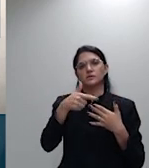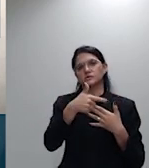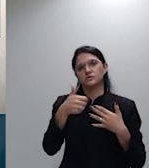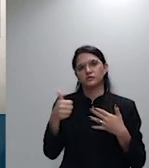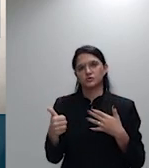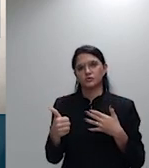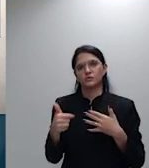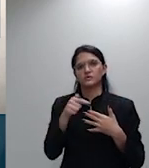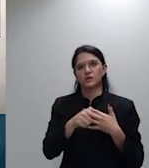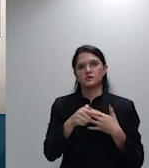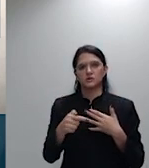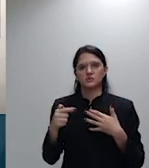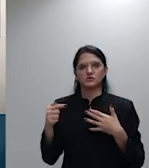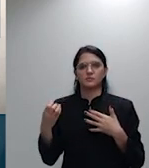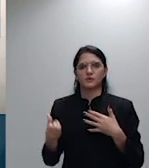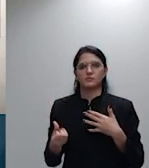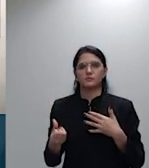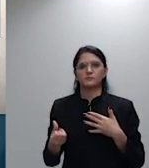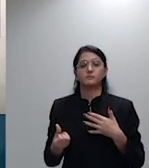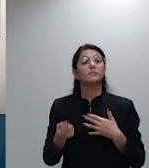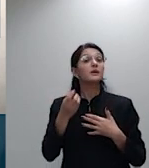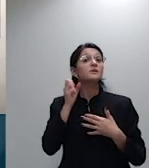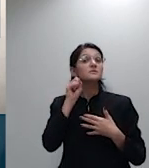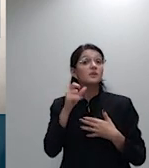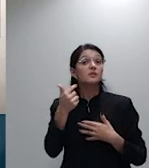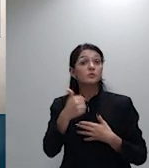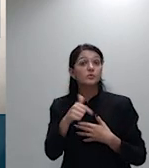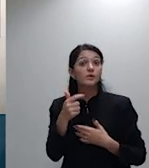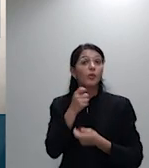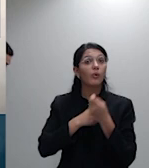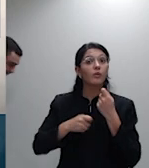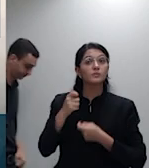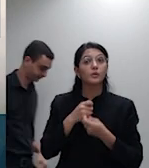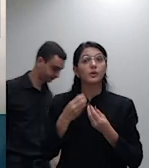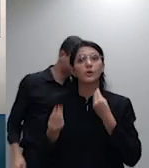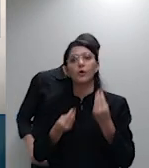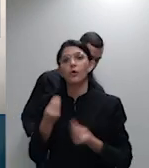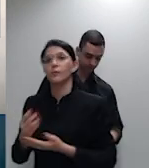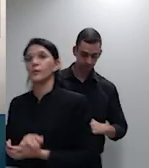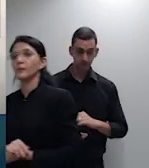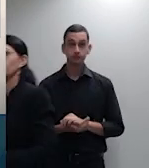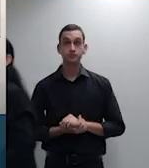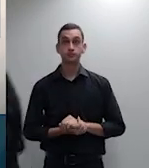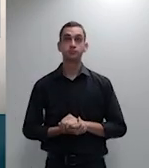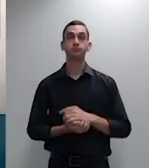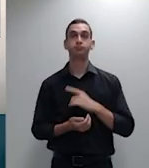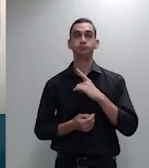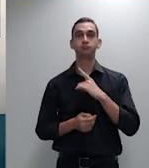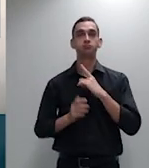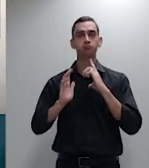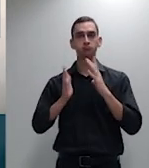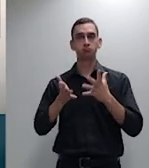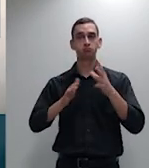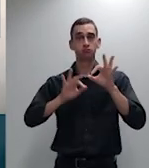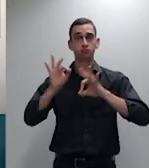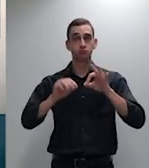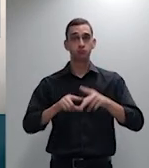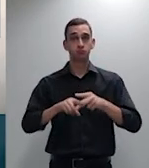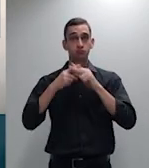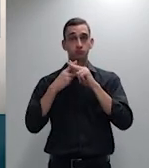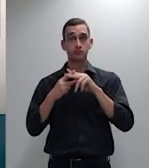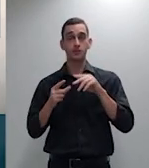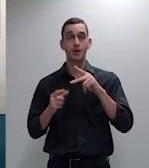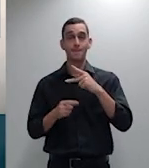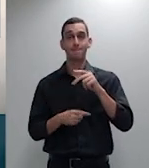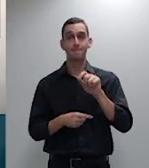ausência de controle sobre práticas abusivas no reajuste de planos coletivos foi identificada pelo